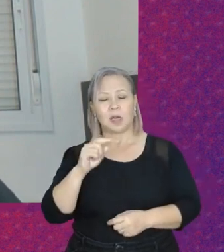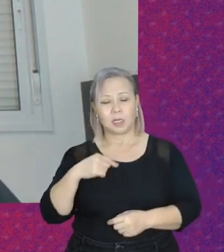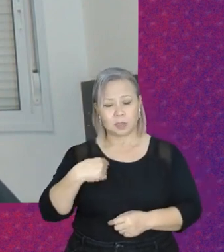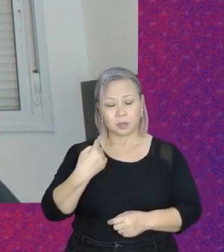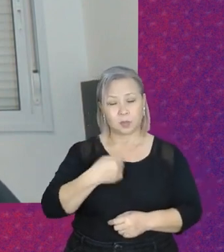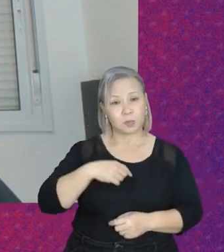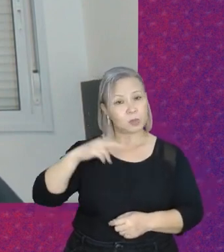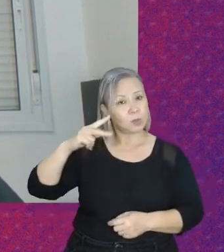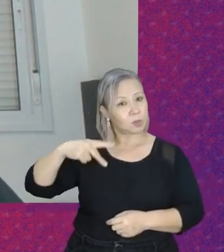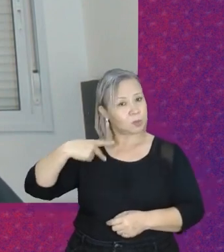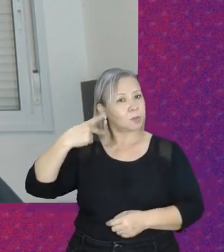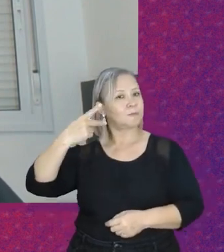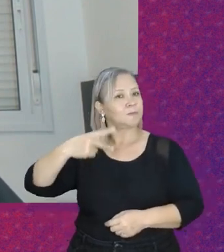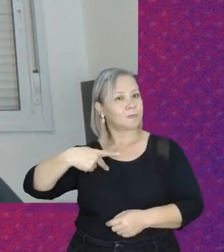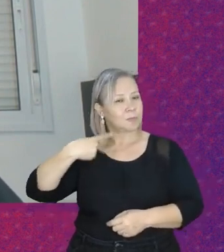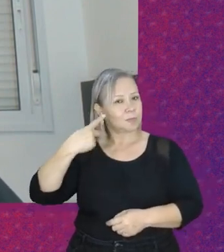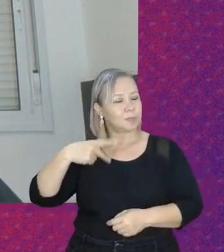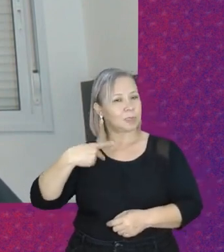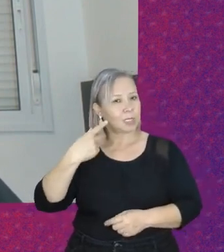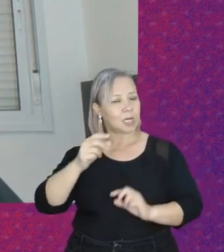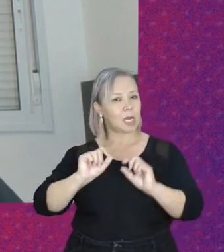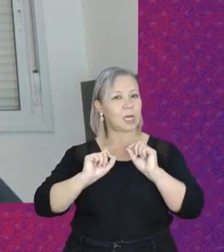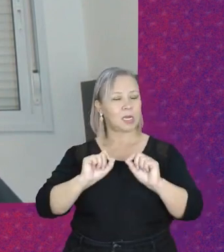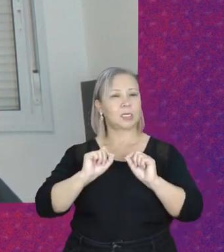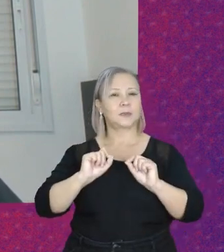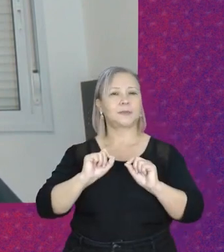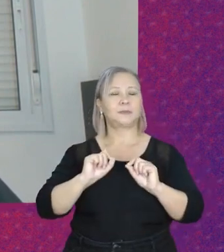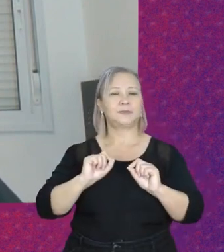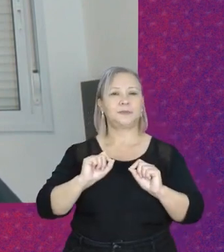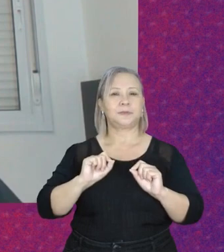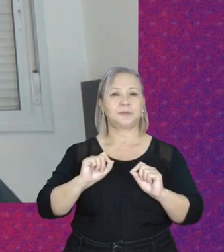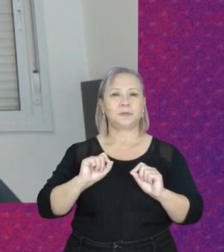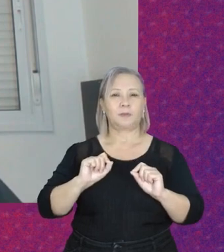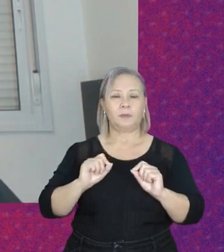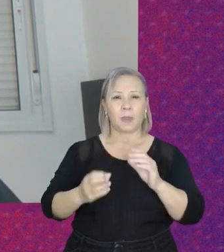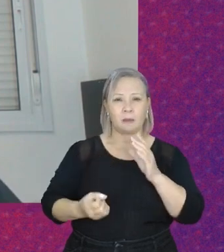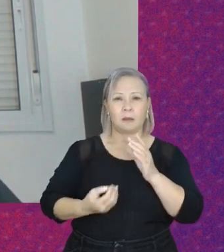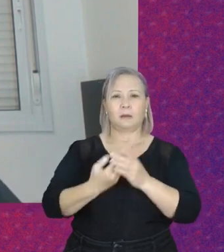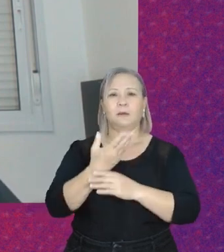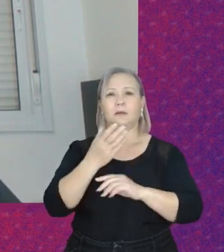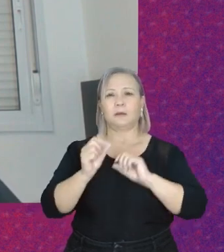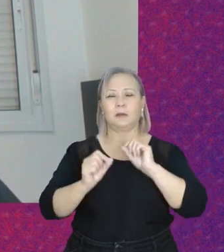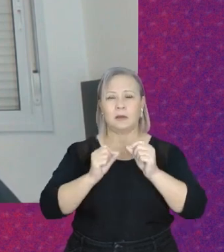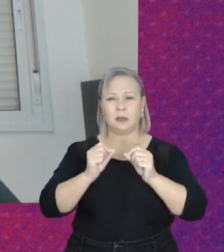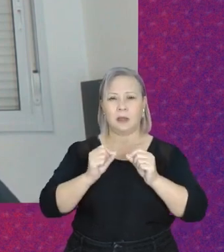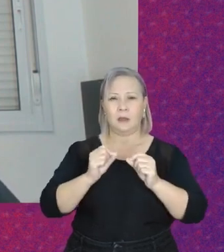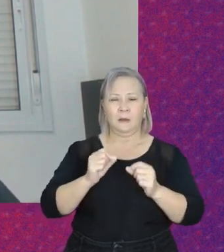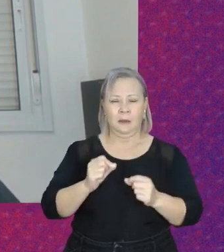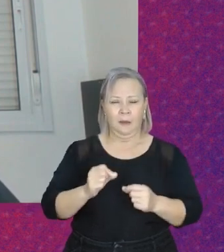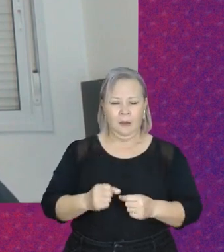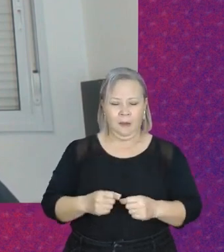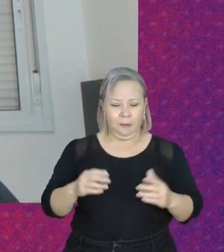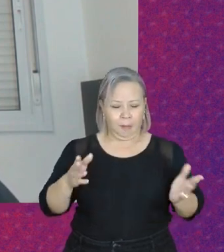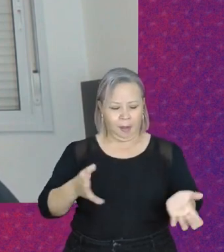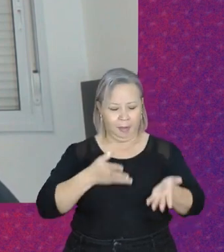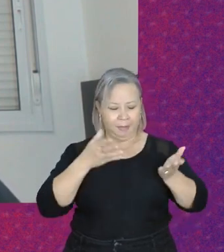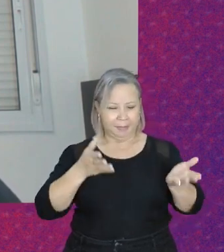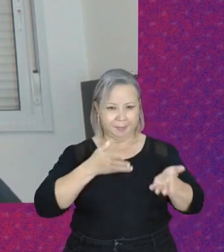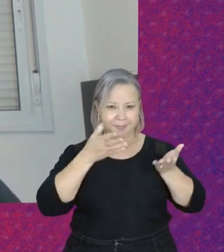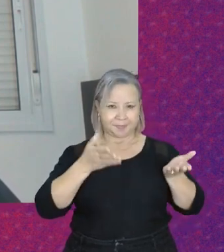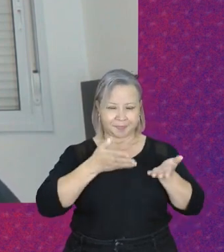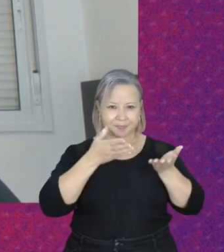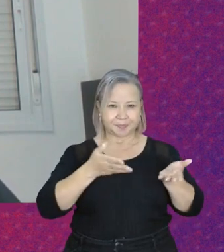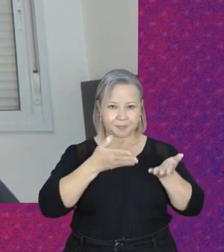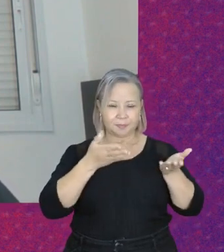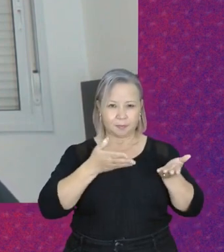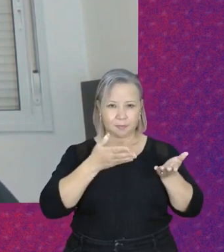parlamentares, de criar um incentivo de que